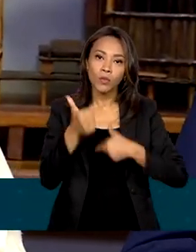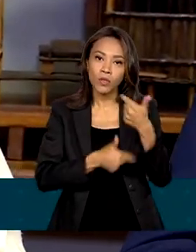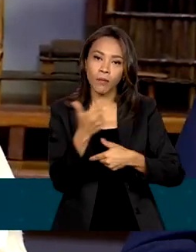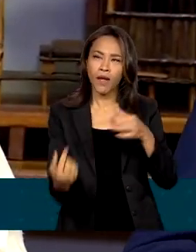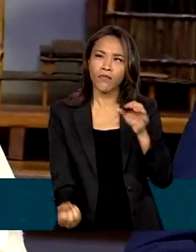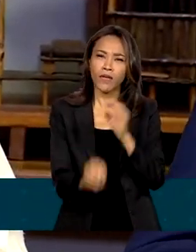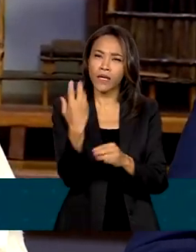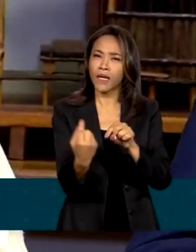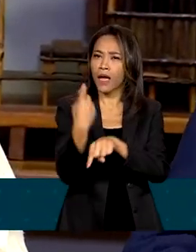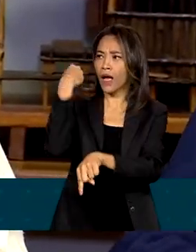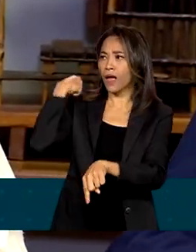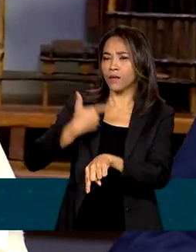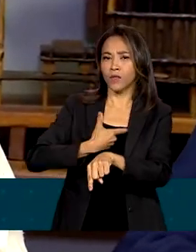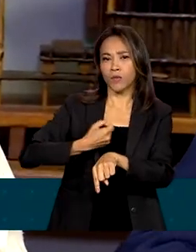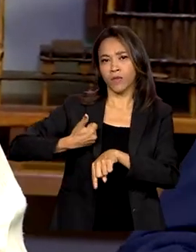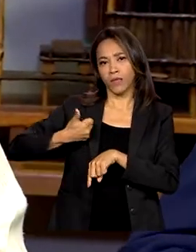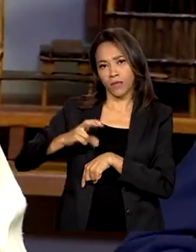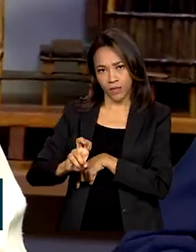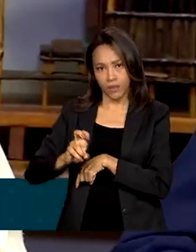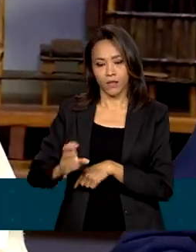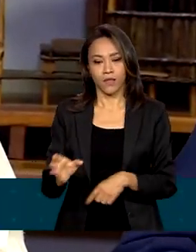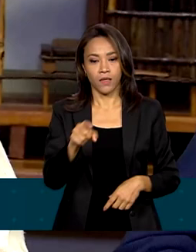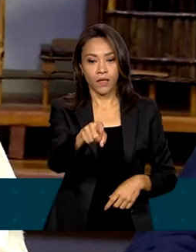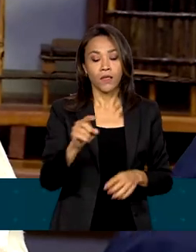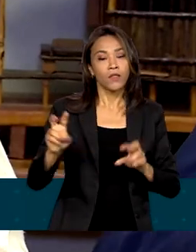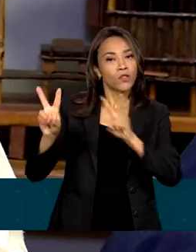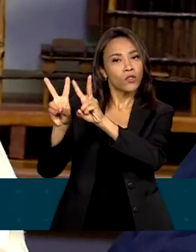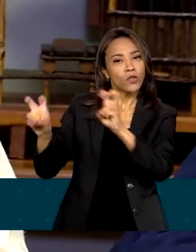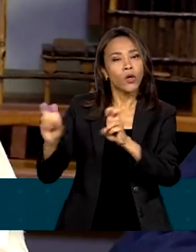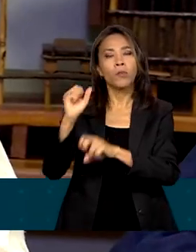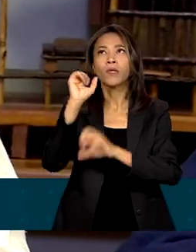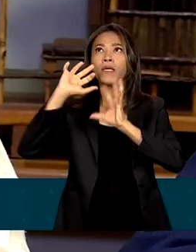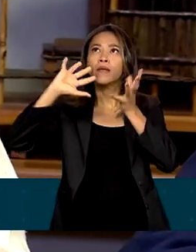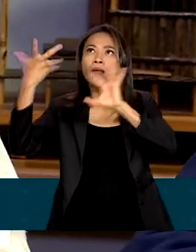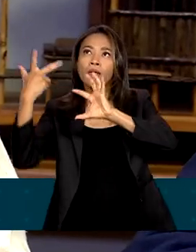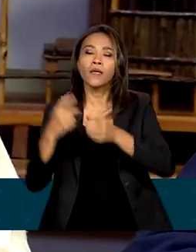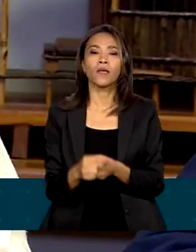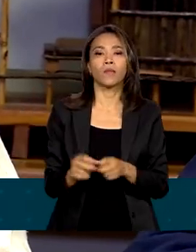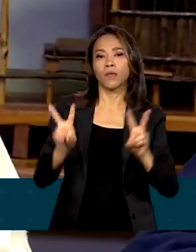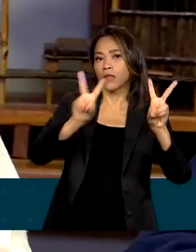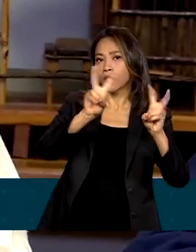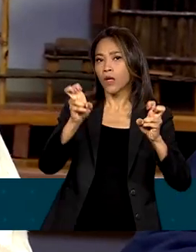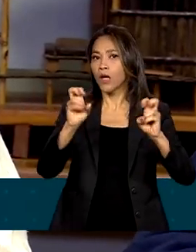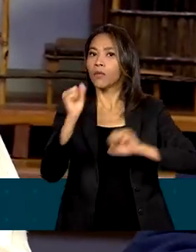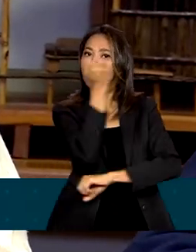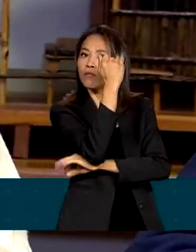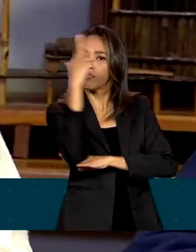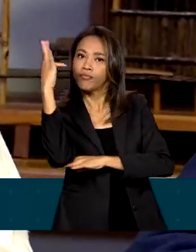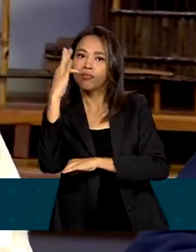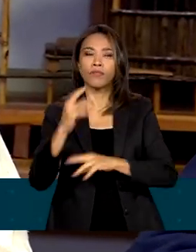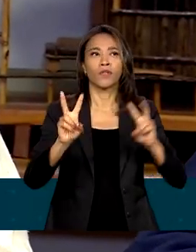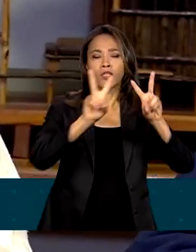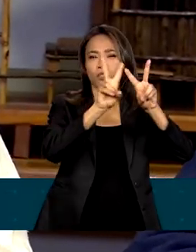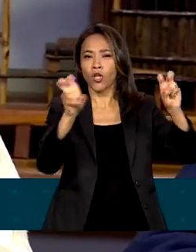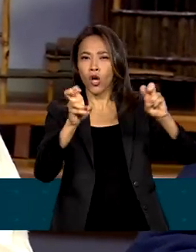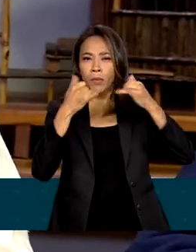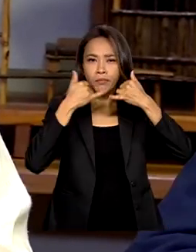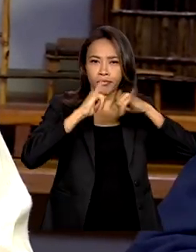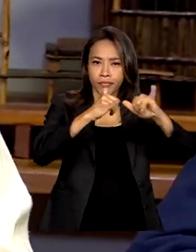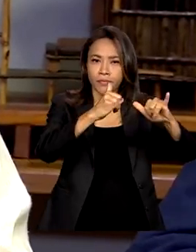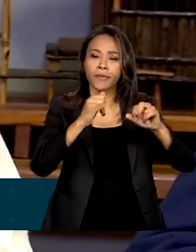2015. Na área de clima, na área de bioeconomia, de transição energética, de proteção das